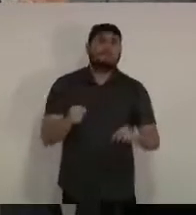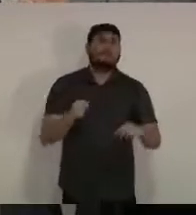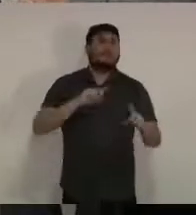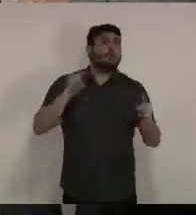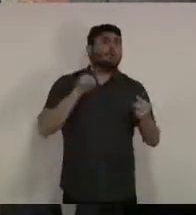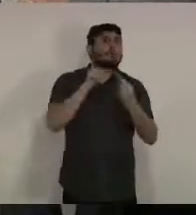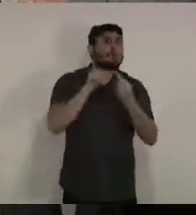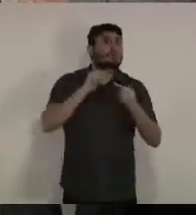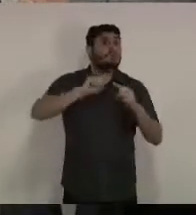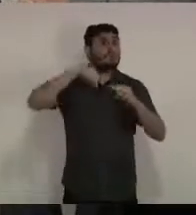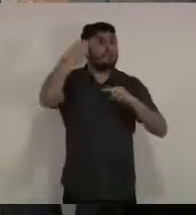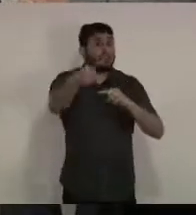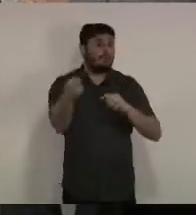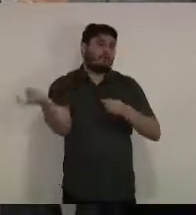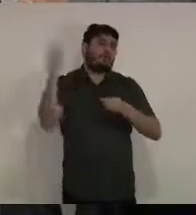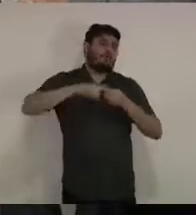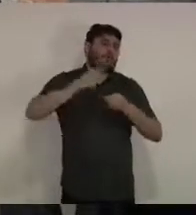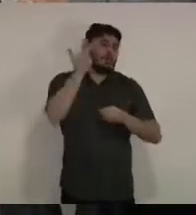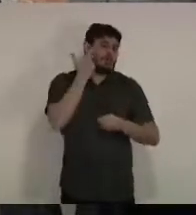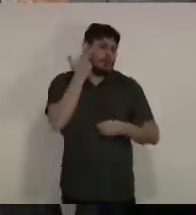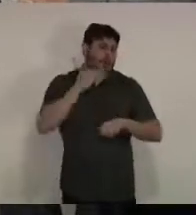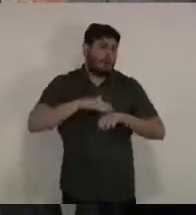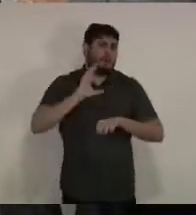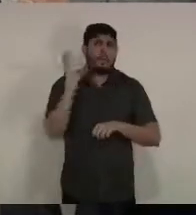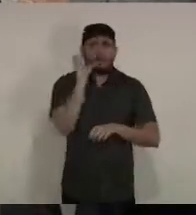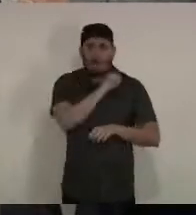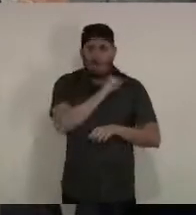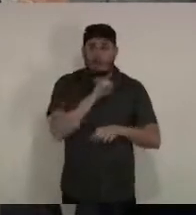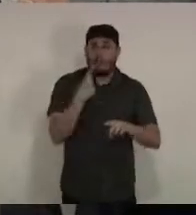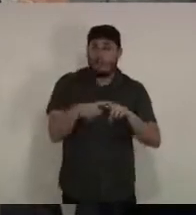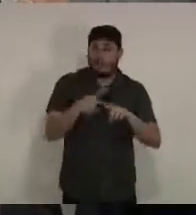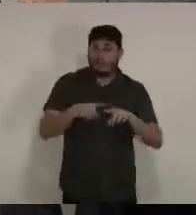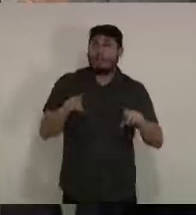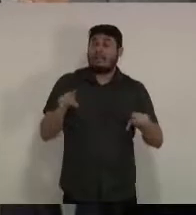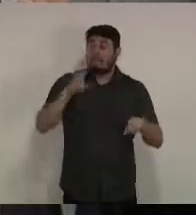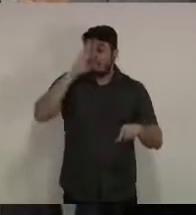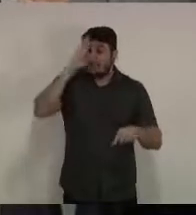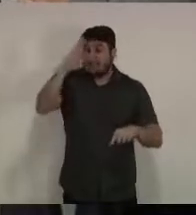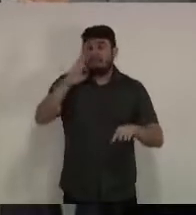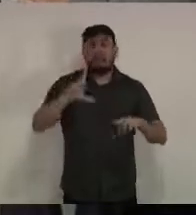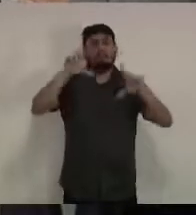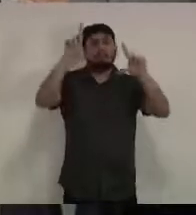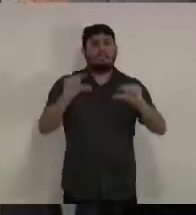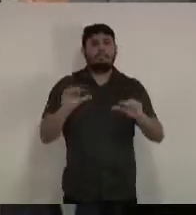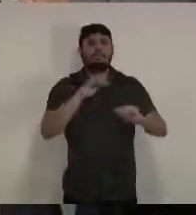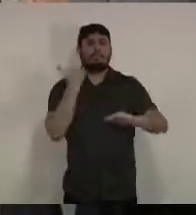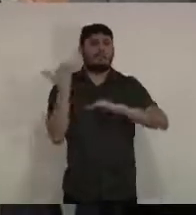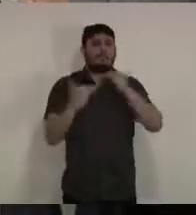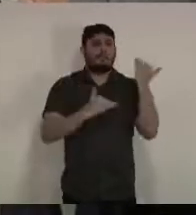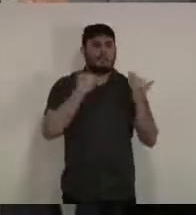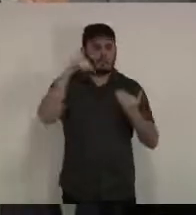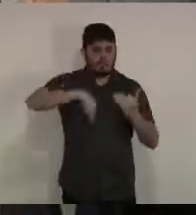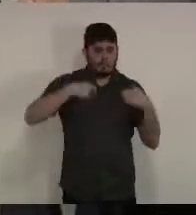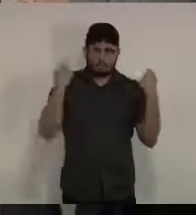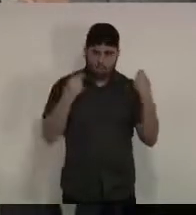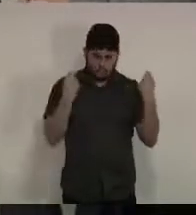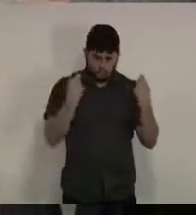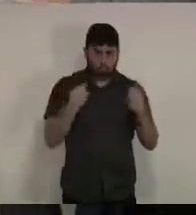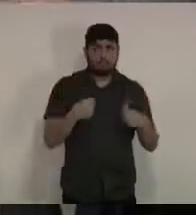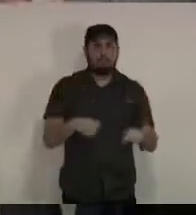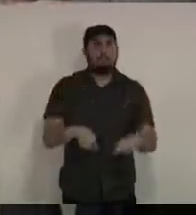verificação do que vai ocorrer com a evolução principalmente do caso de óbitos aqui a gente passamos até o momento